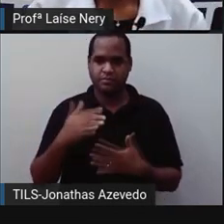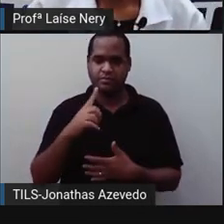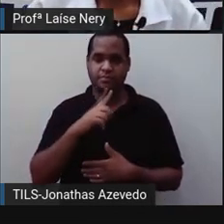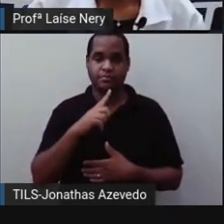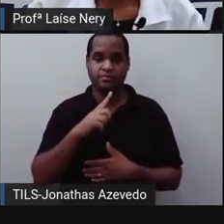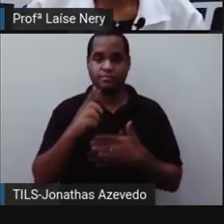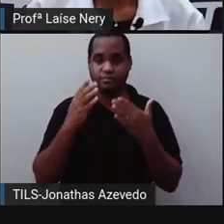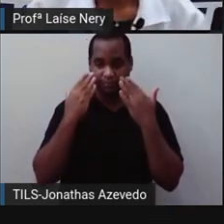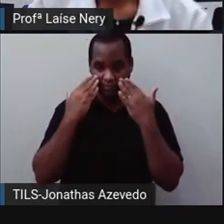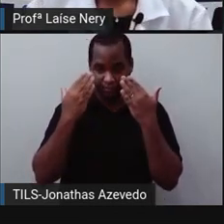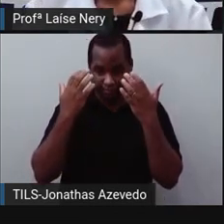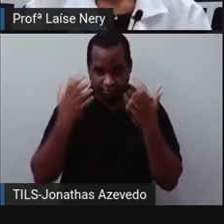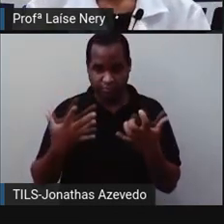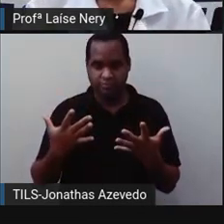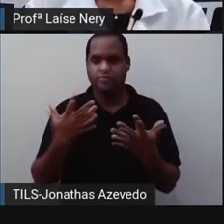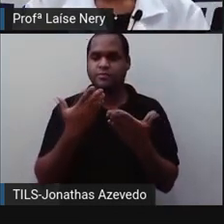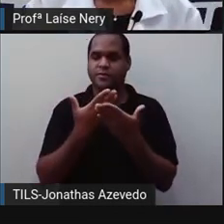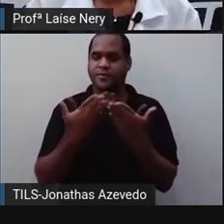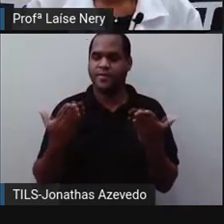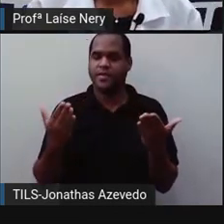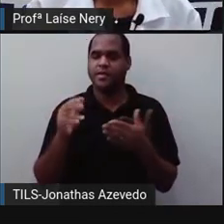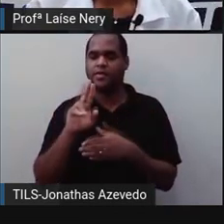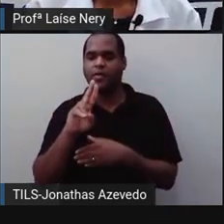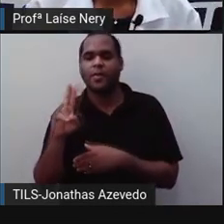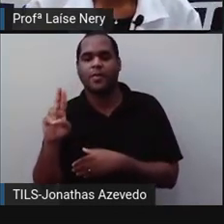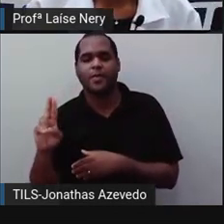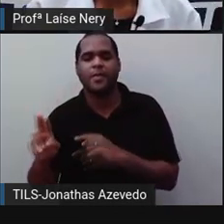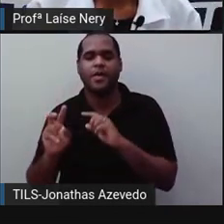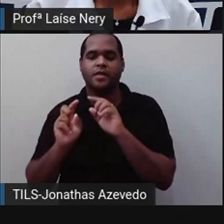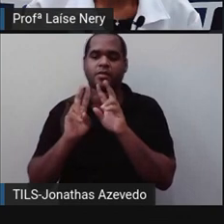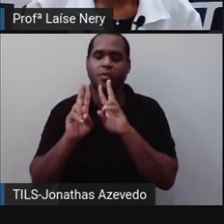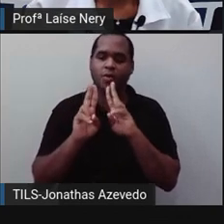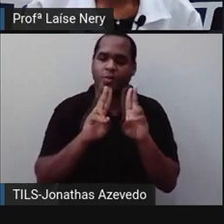apresentei para você os nomes dos poliedros?